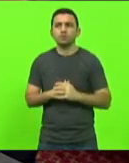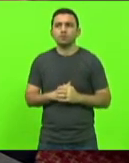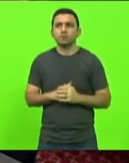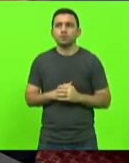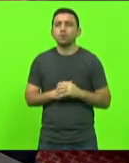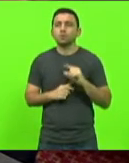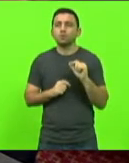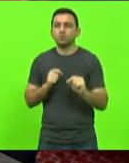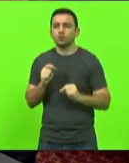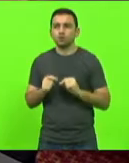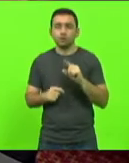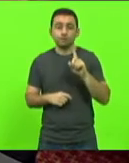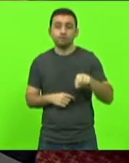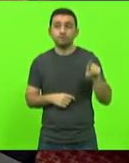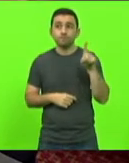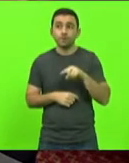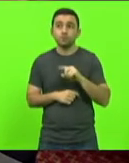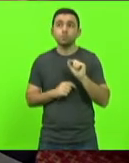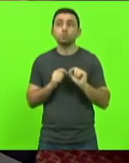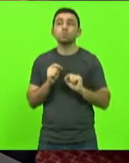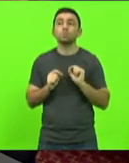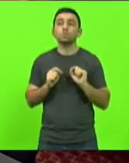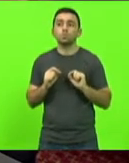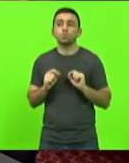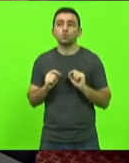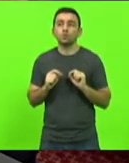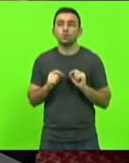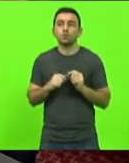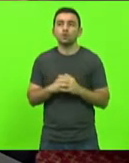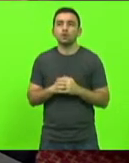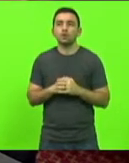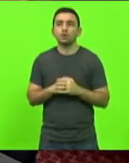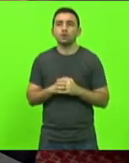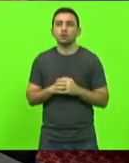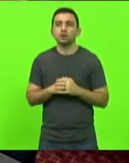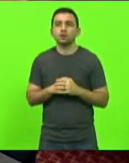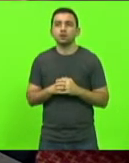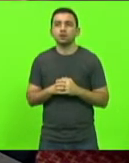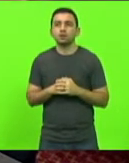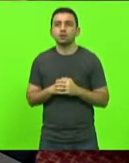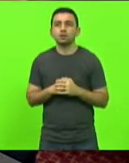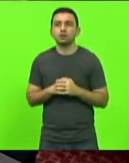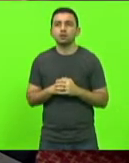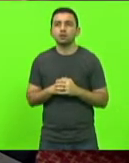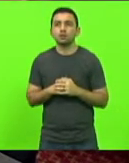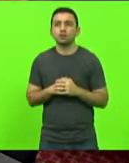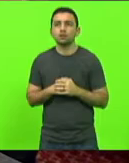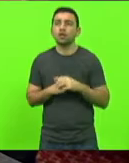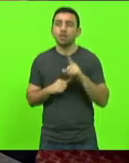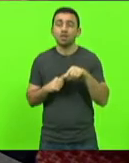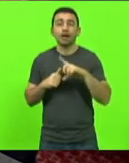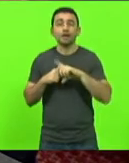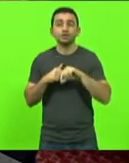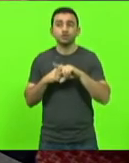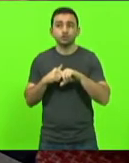que nós estamos vetando aqui são apenas um artigo